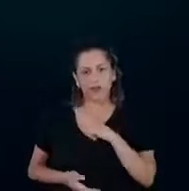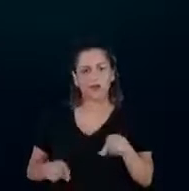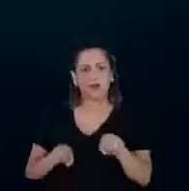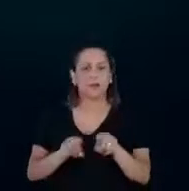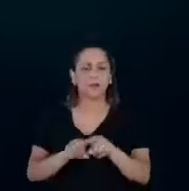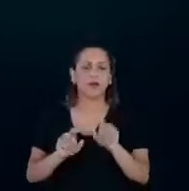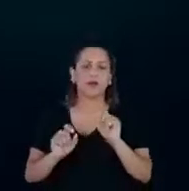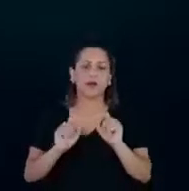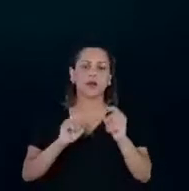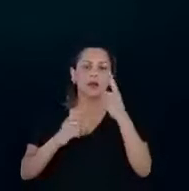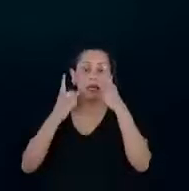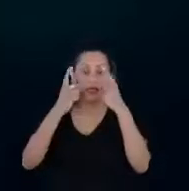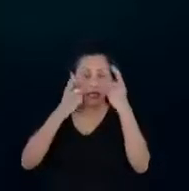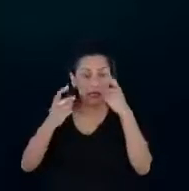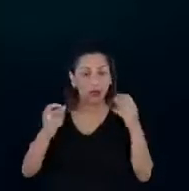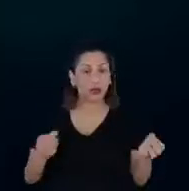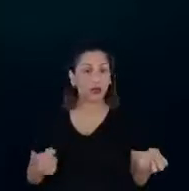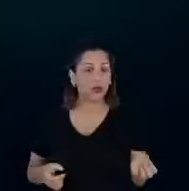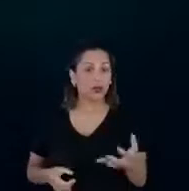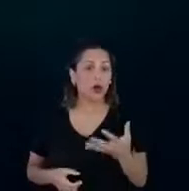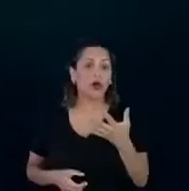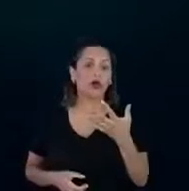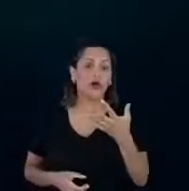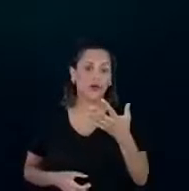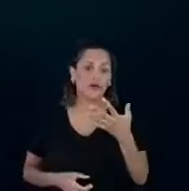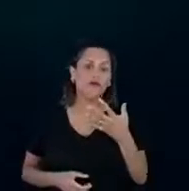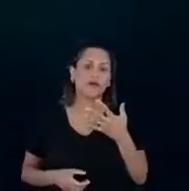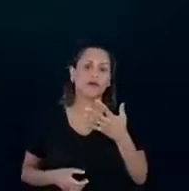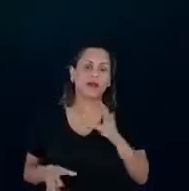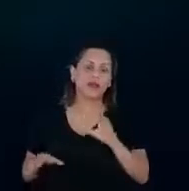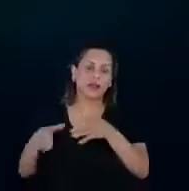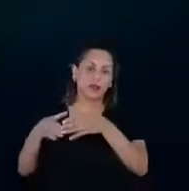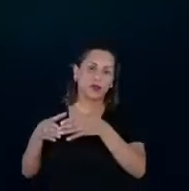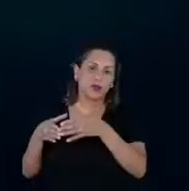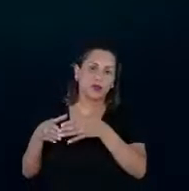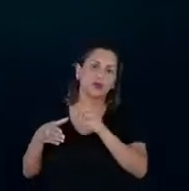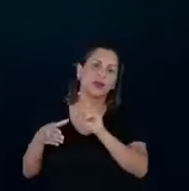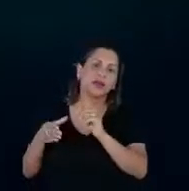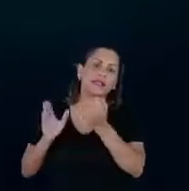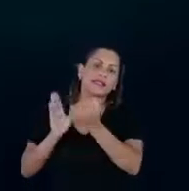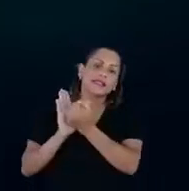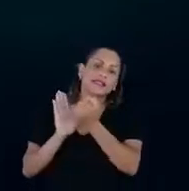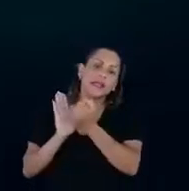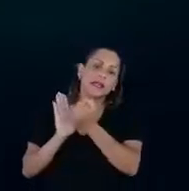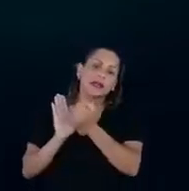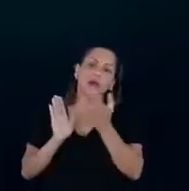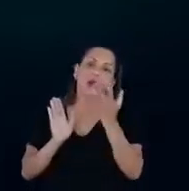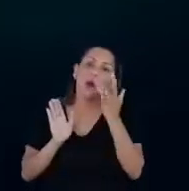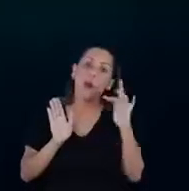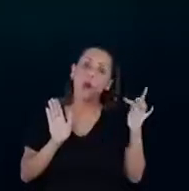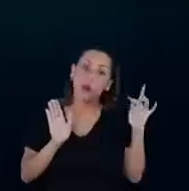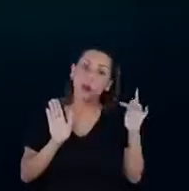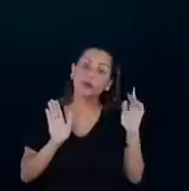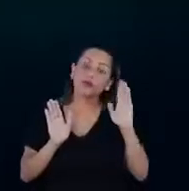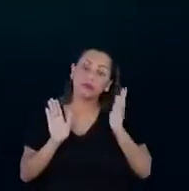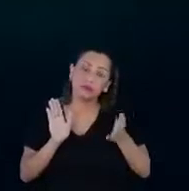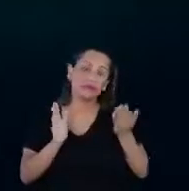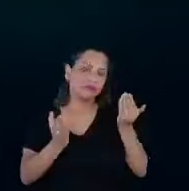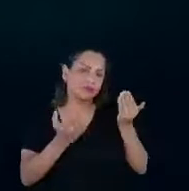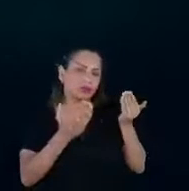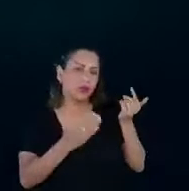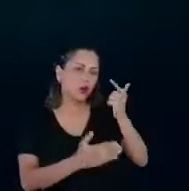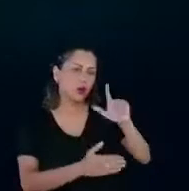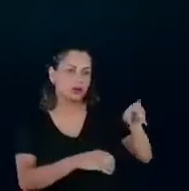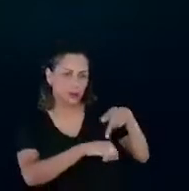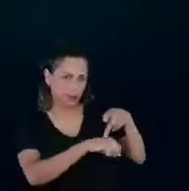uma nova categoria, que o selo ouro. O selo ouro, na verdade, por analogia, gente tem já vários países que